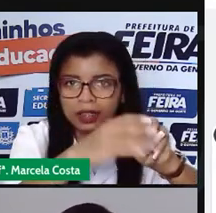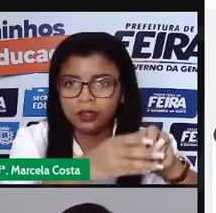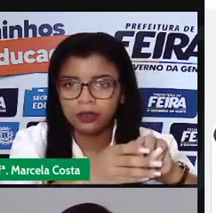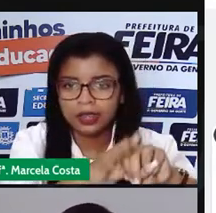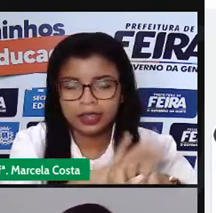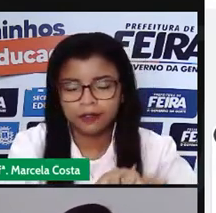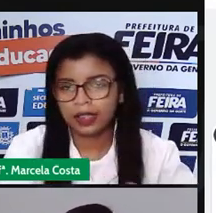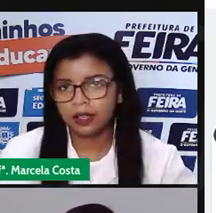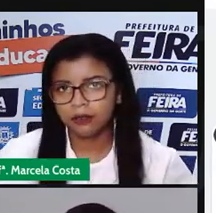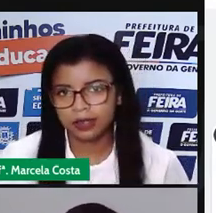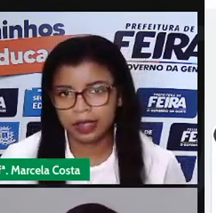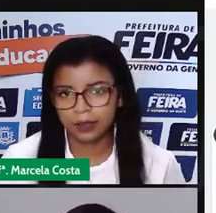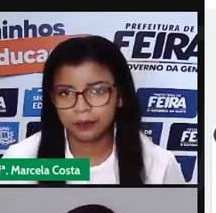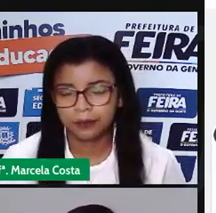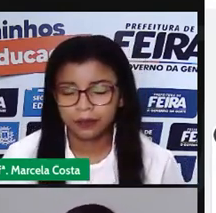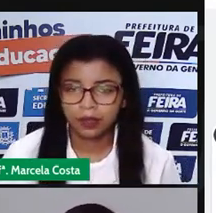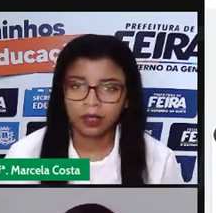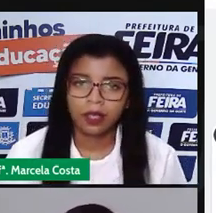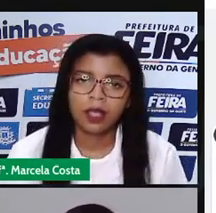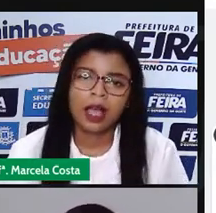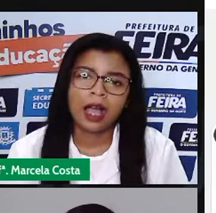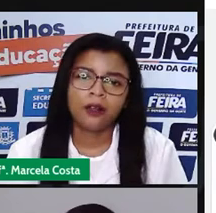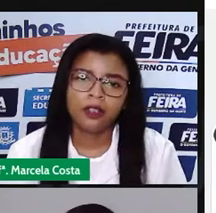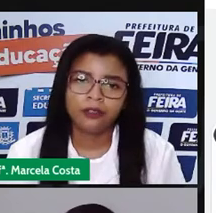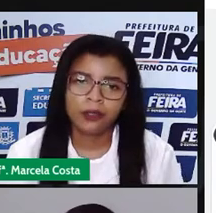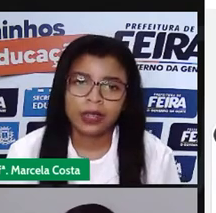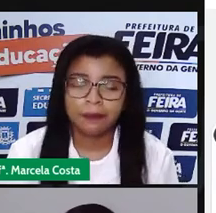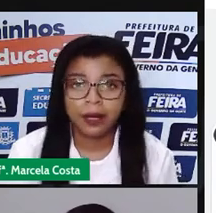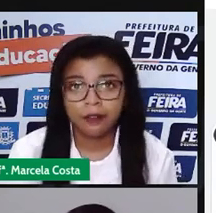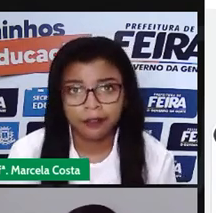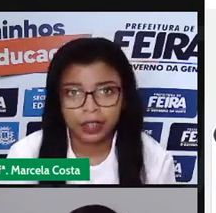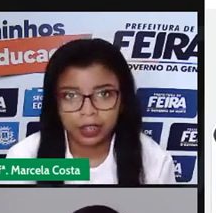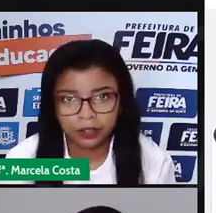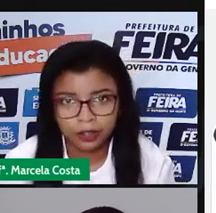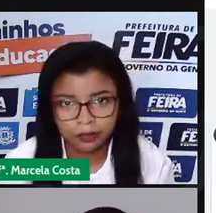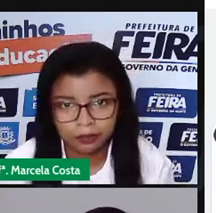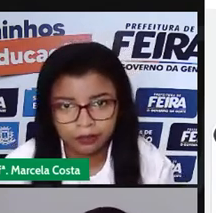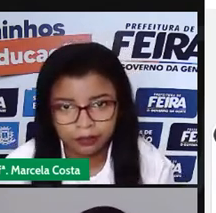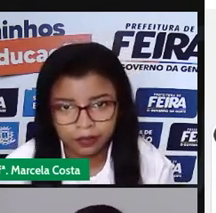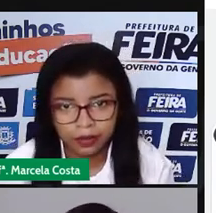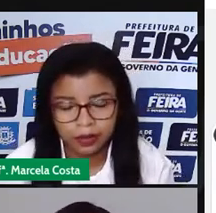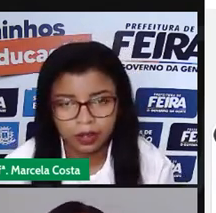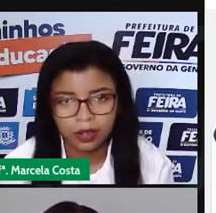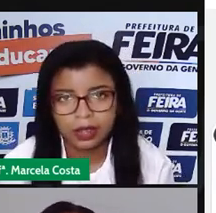retirei dois, fiquei com o zero. Agora, eu vou aqui pra frente.